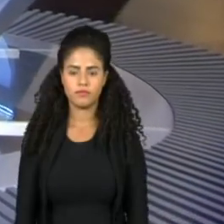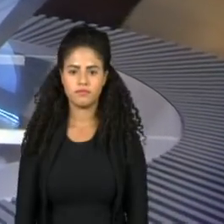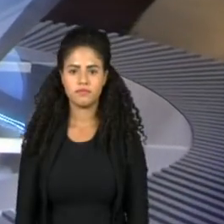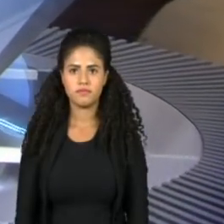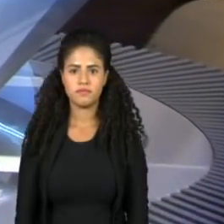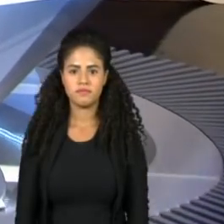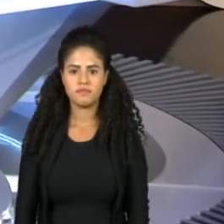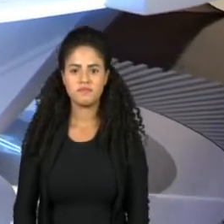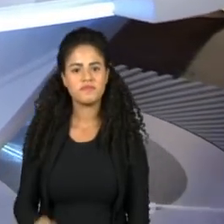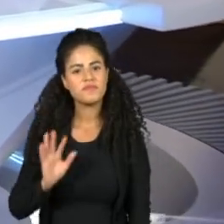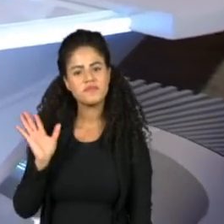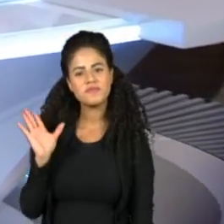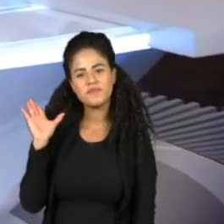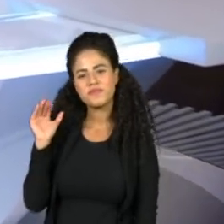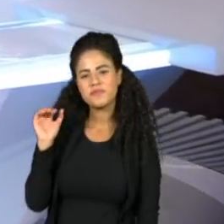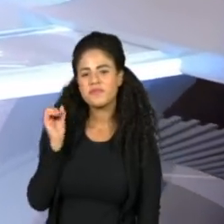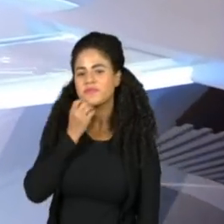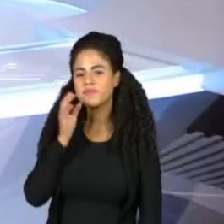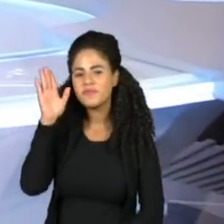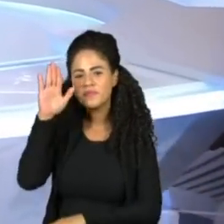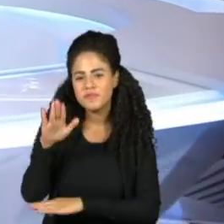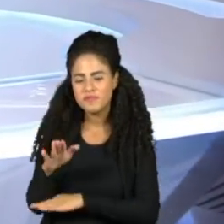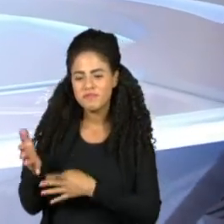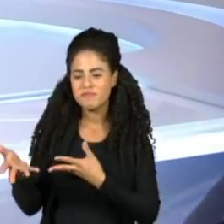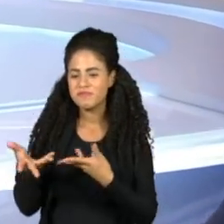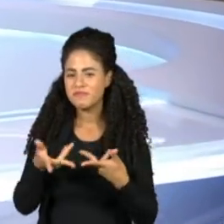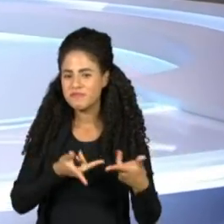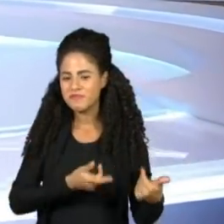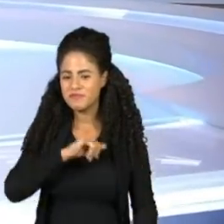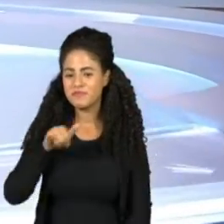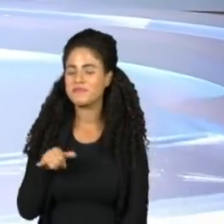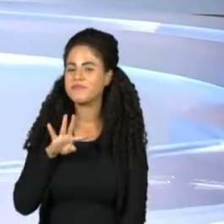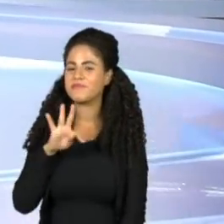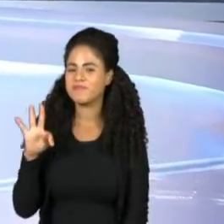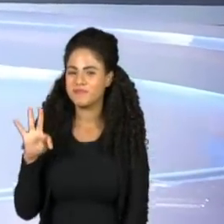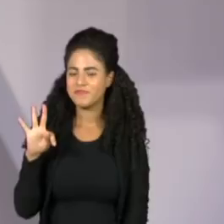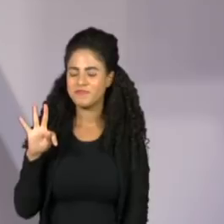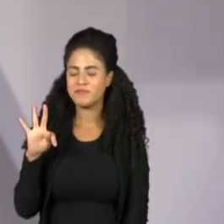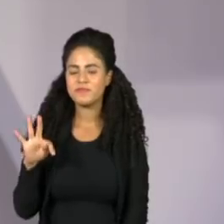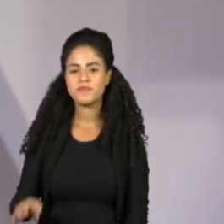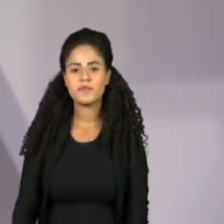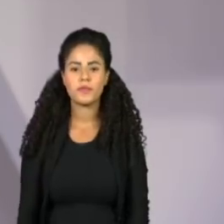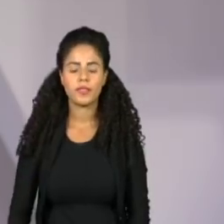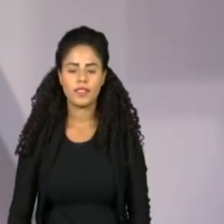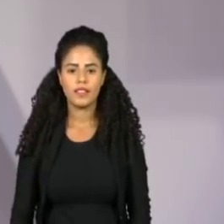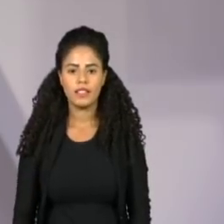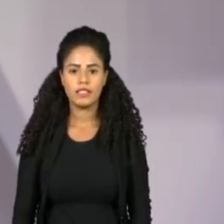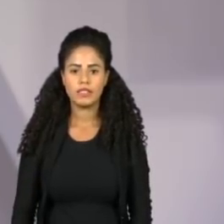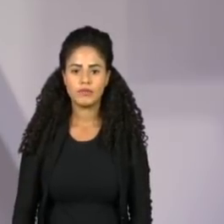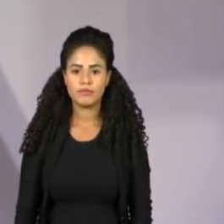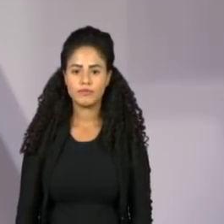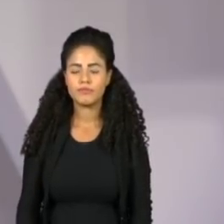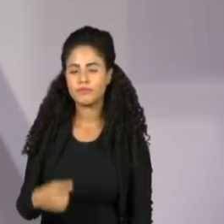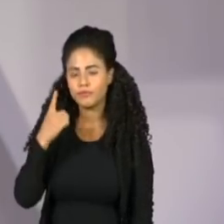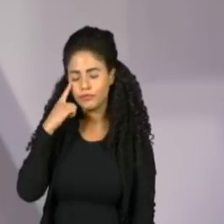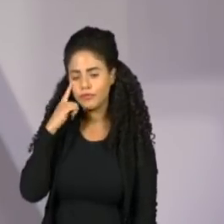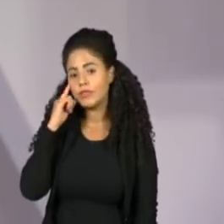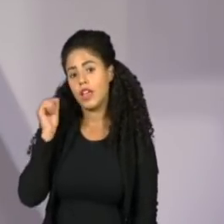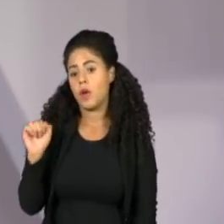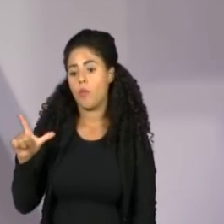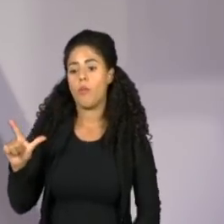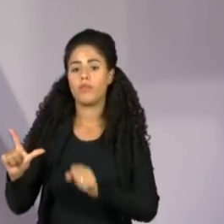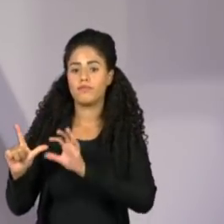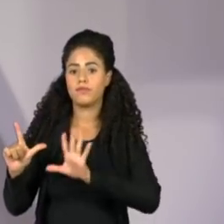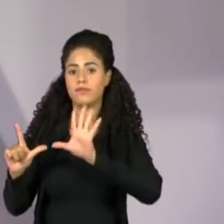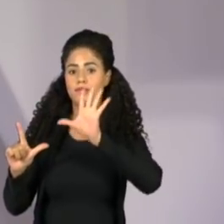Olá, boa tarde, seja bem-vinda e bem-vindo ao Jornal da Tarde. A prévia da inflação medida pelo